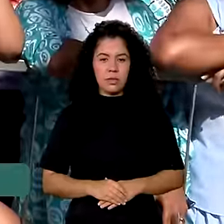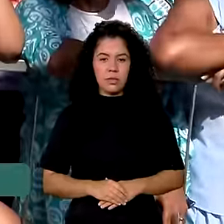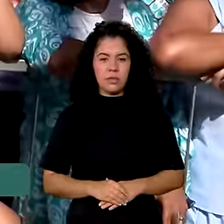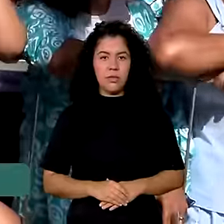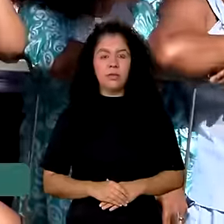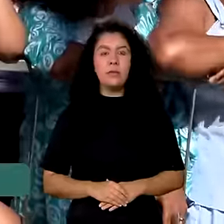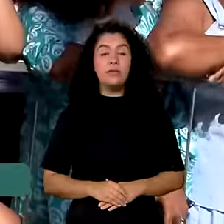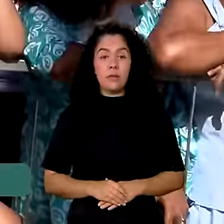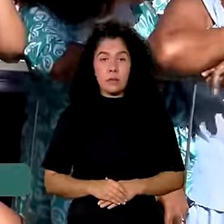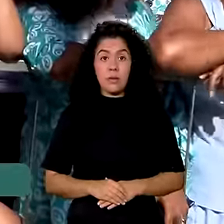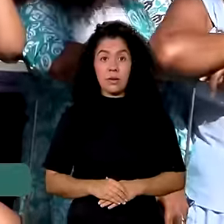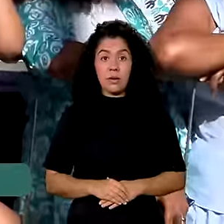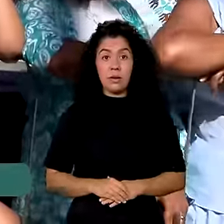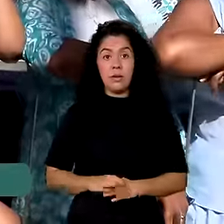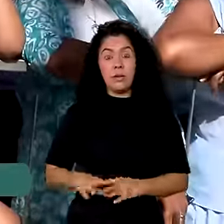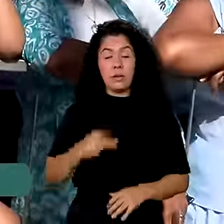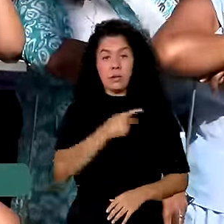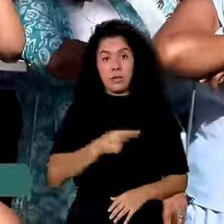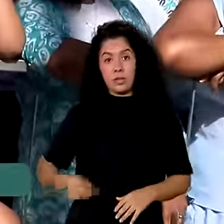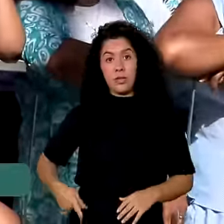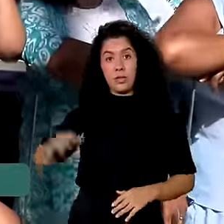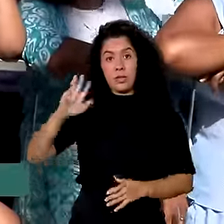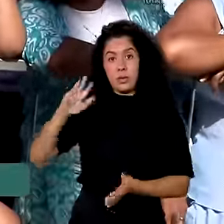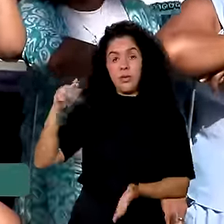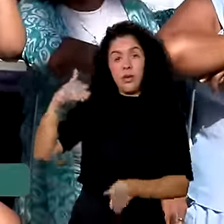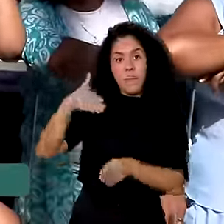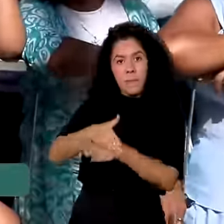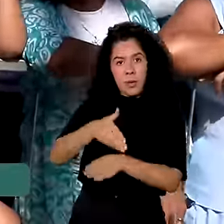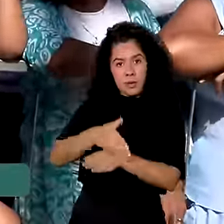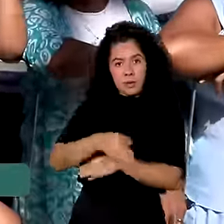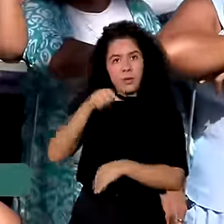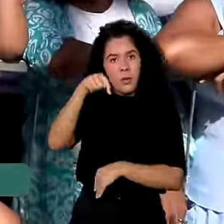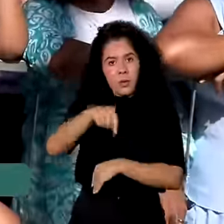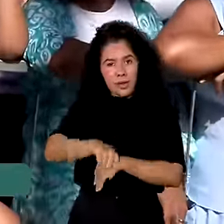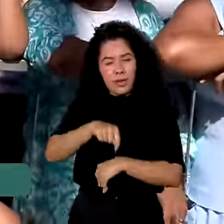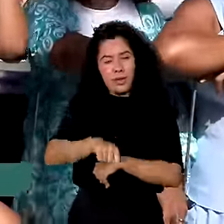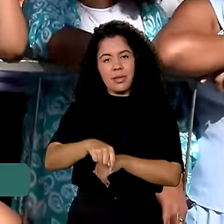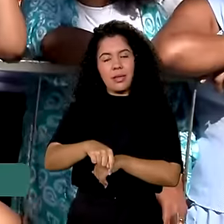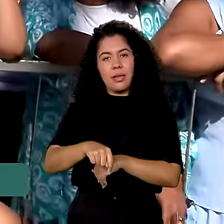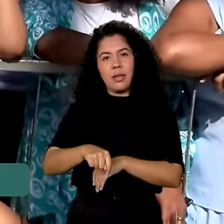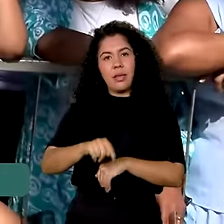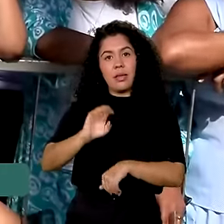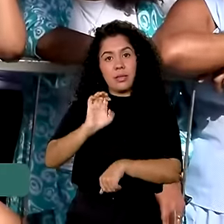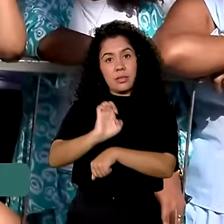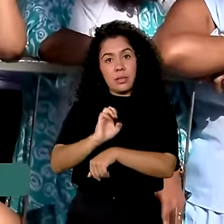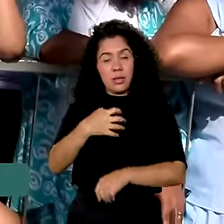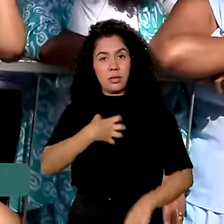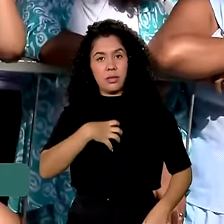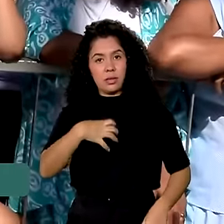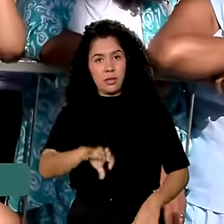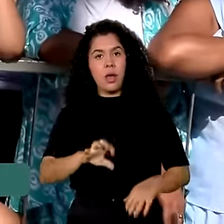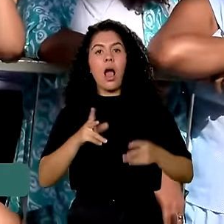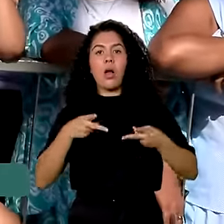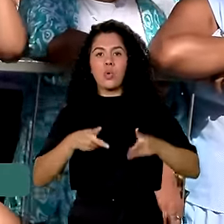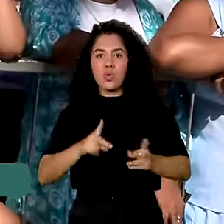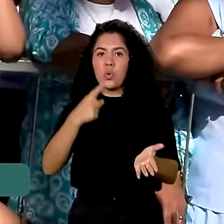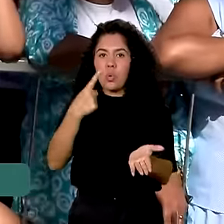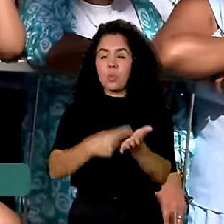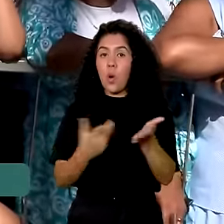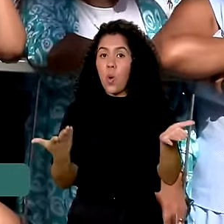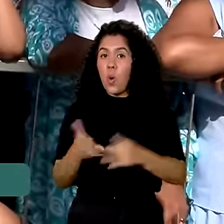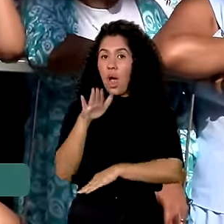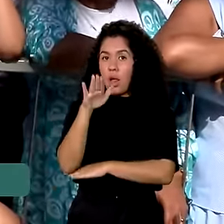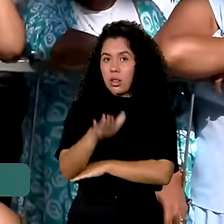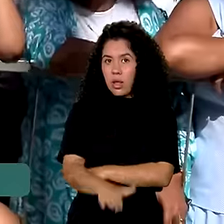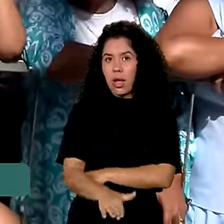Olha, e após a participação aqui do presidente Lula no cortejo em Salvador, a agenda continua no Nordeste. À tarde, o presidente